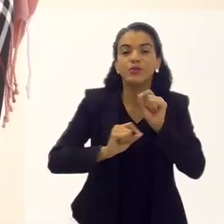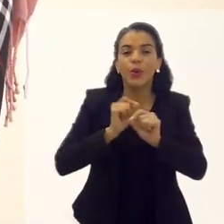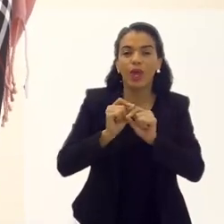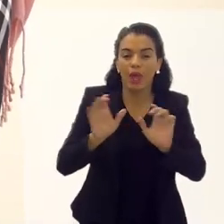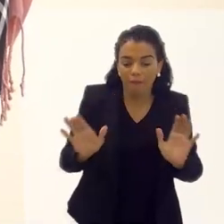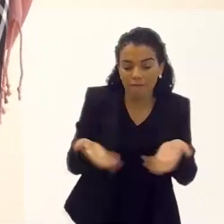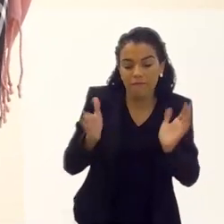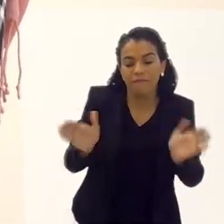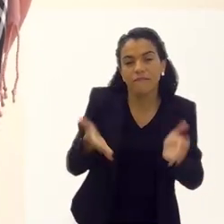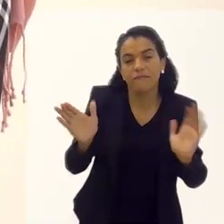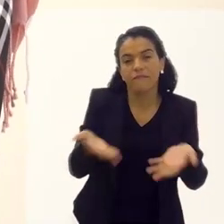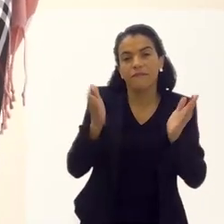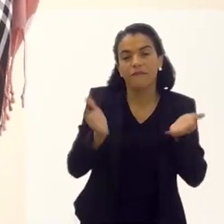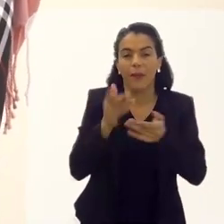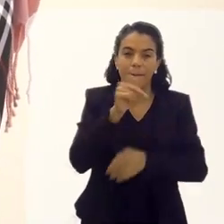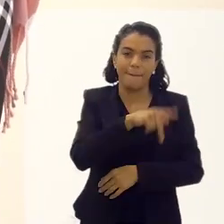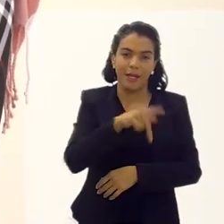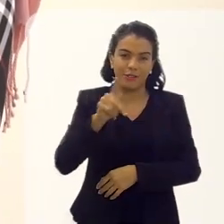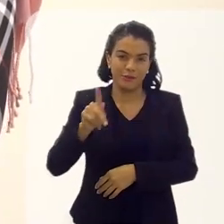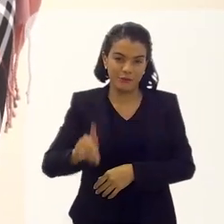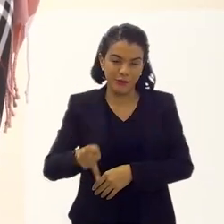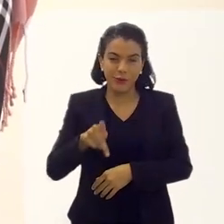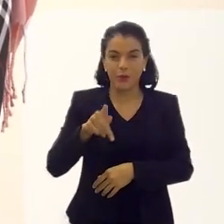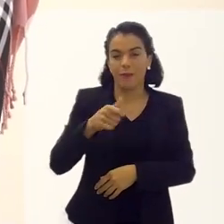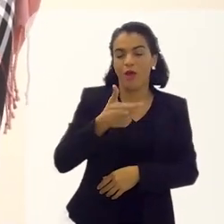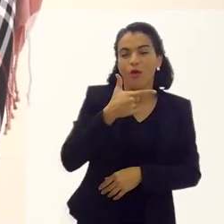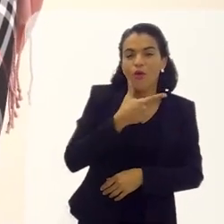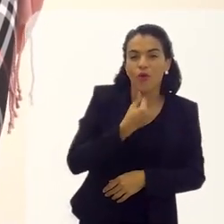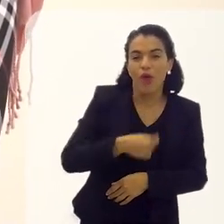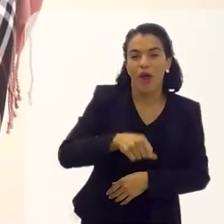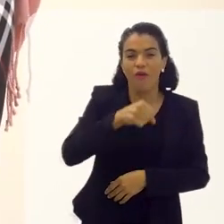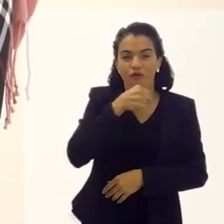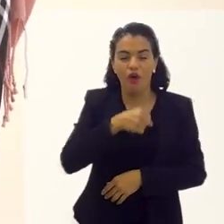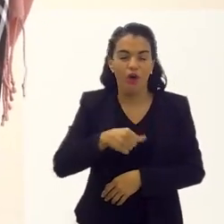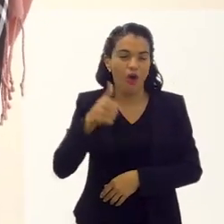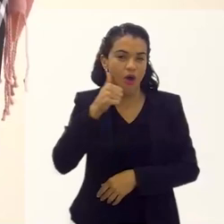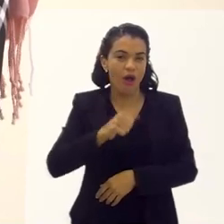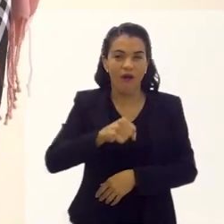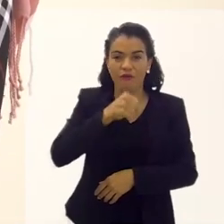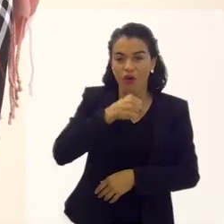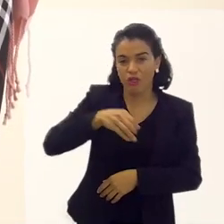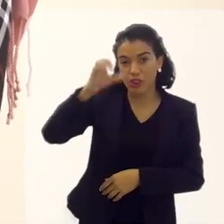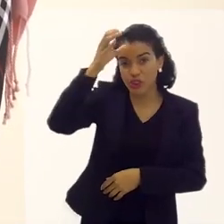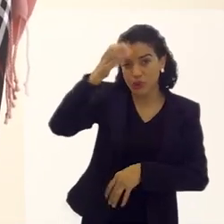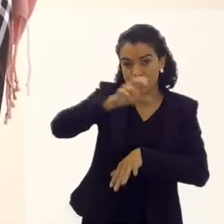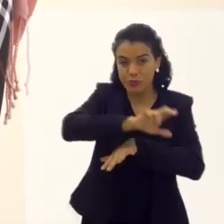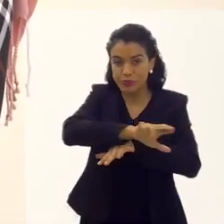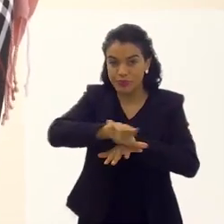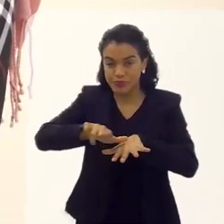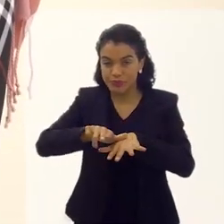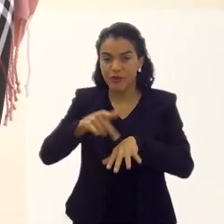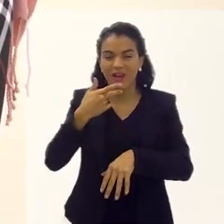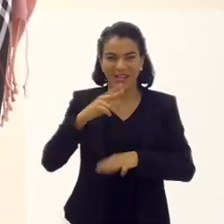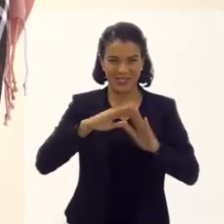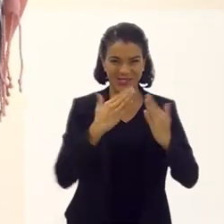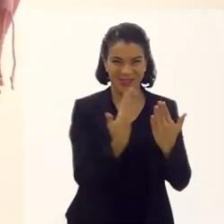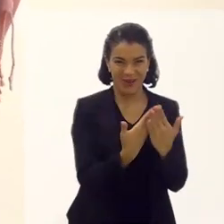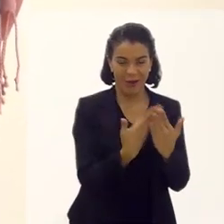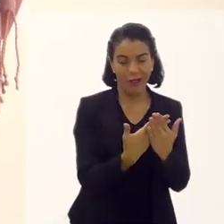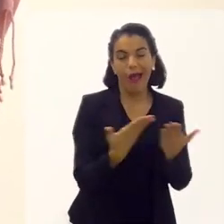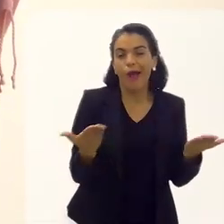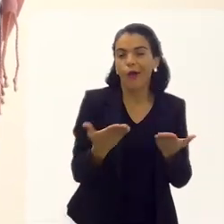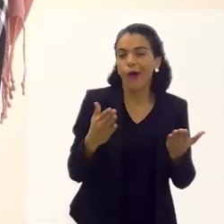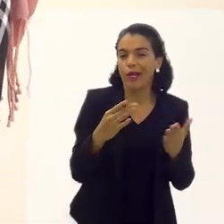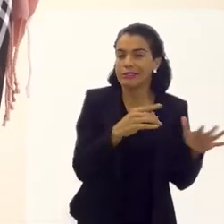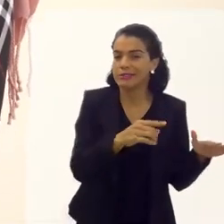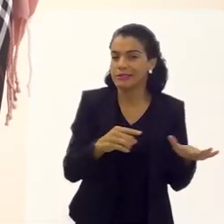regada. Regada pelos professores, pelos pais, pelos avós, pelos tios, que é muito importante. Estava falando de escolas, eu